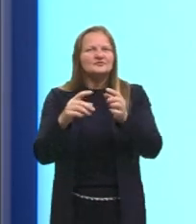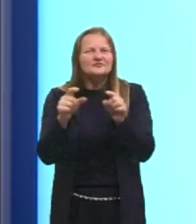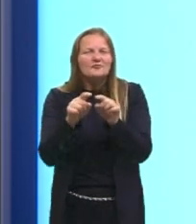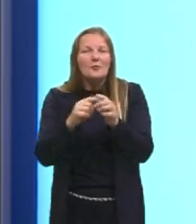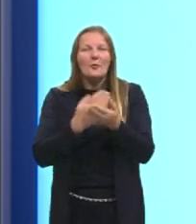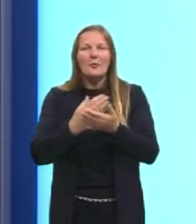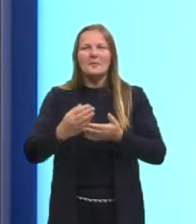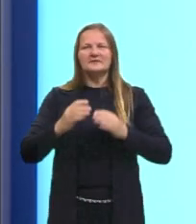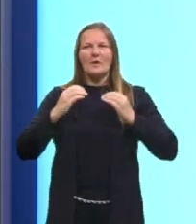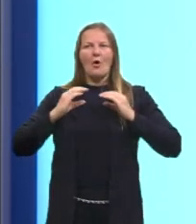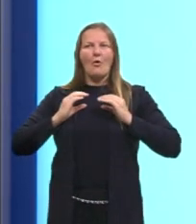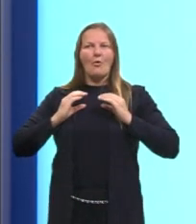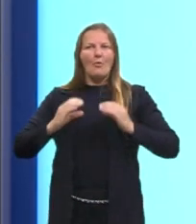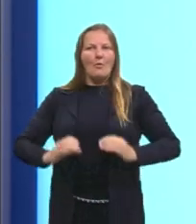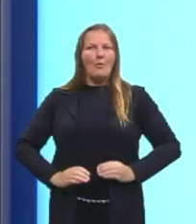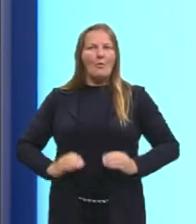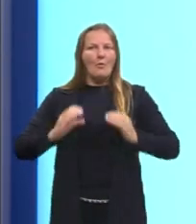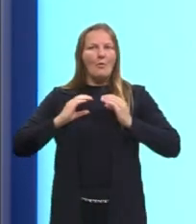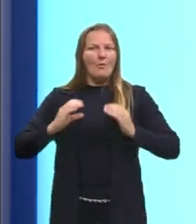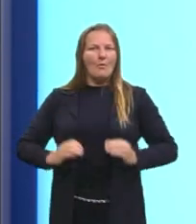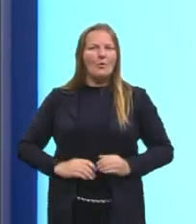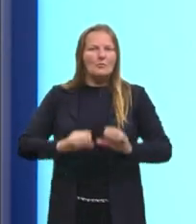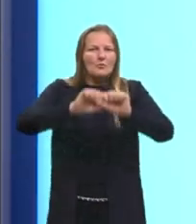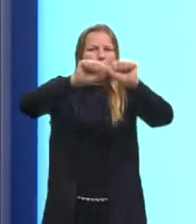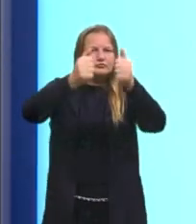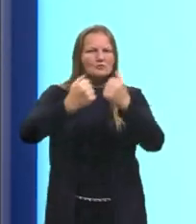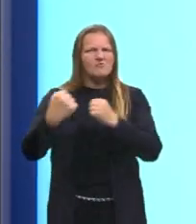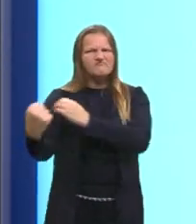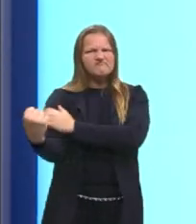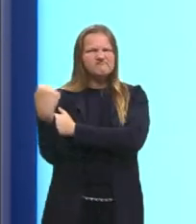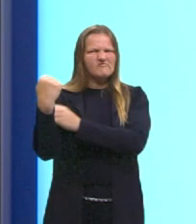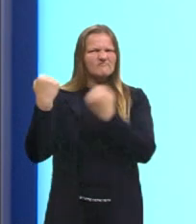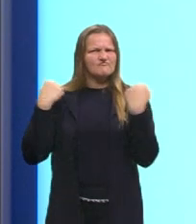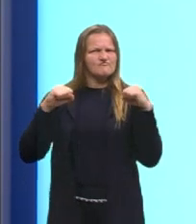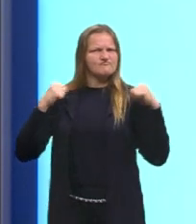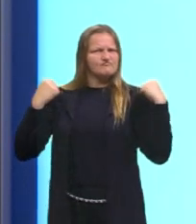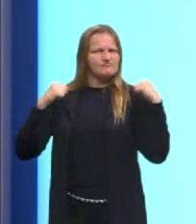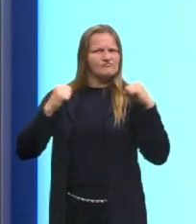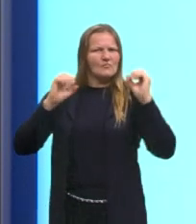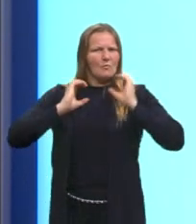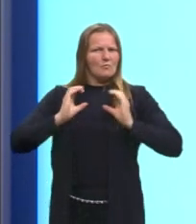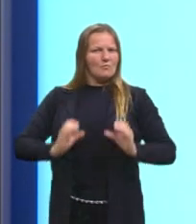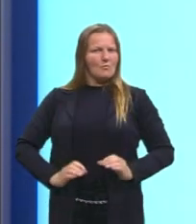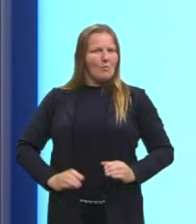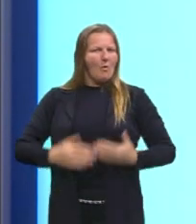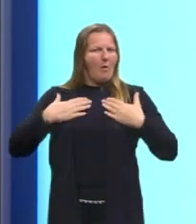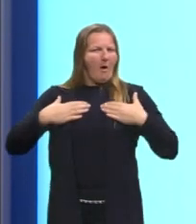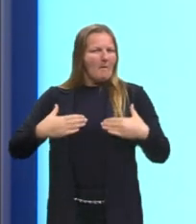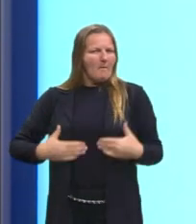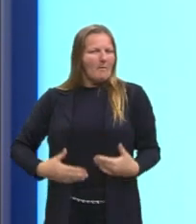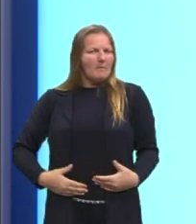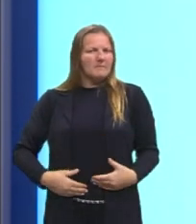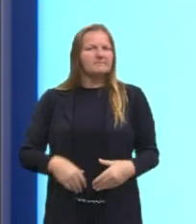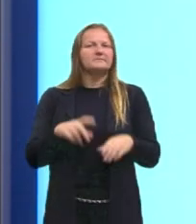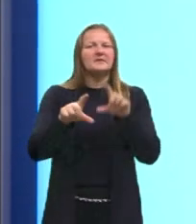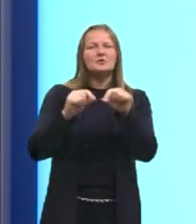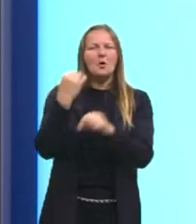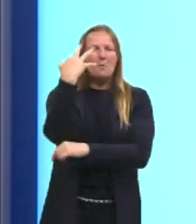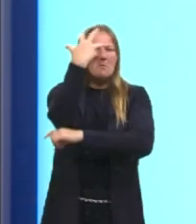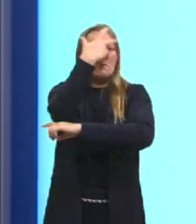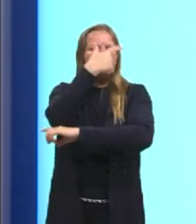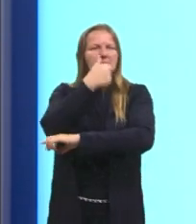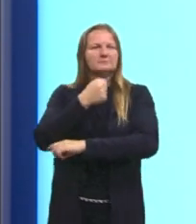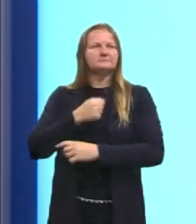esse corpo escultural, malhado, porque é esse período, né, da escolha da Miss, da beleza,